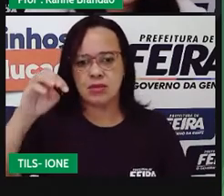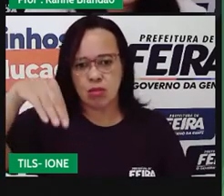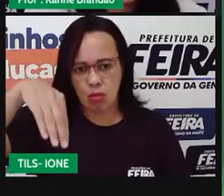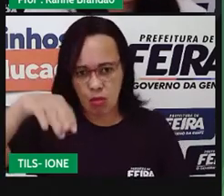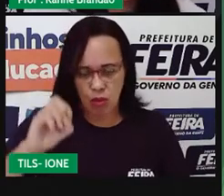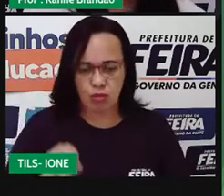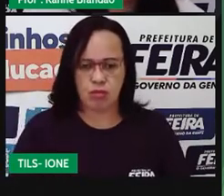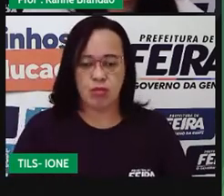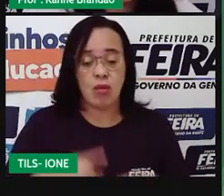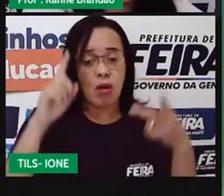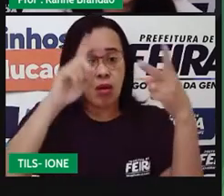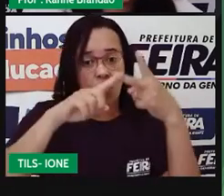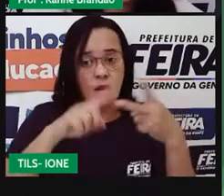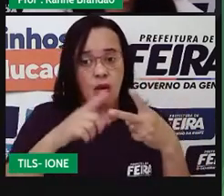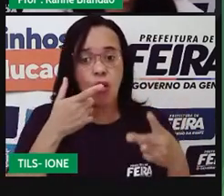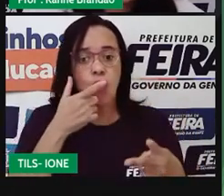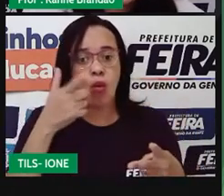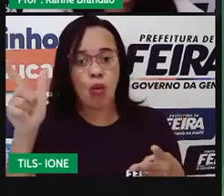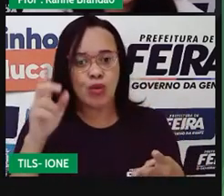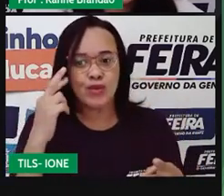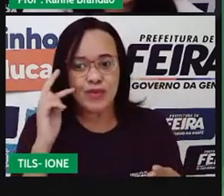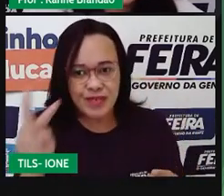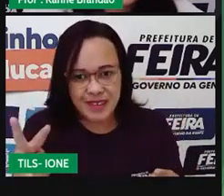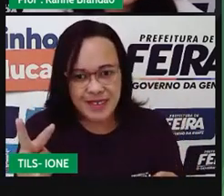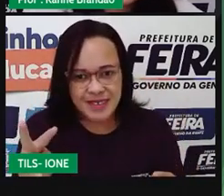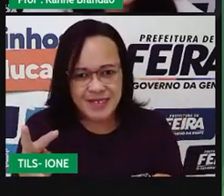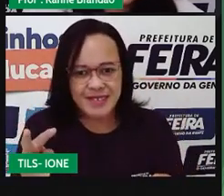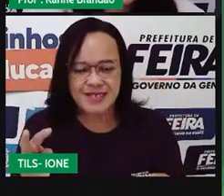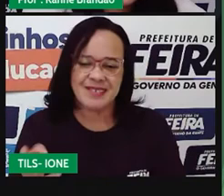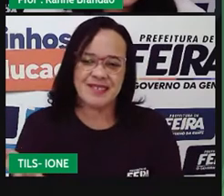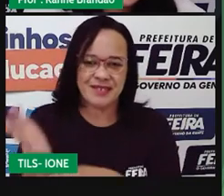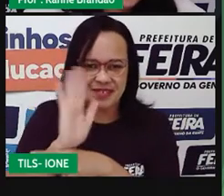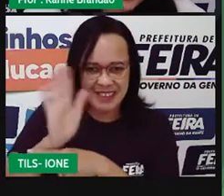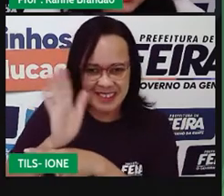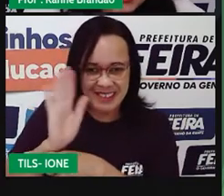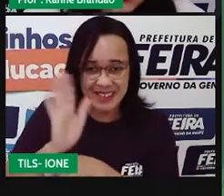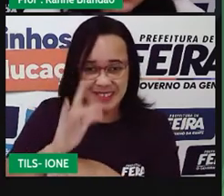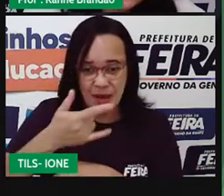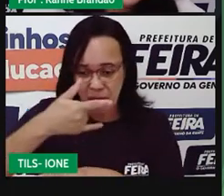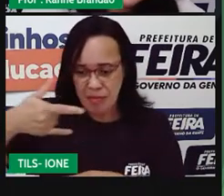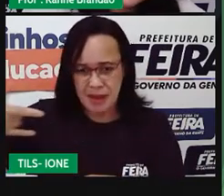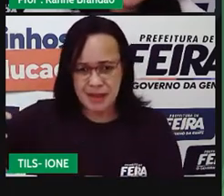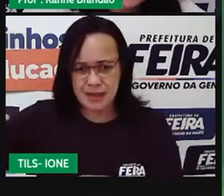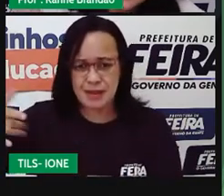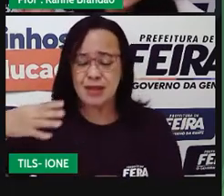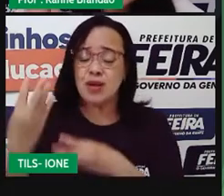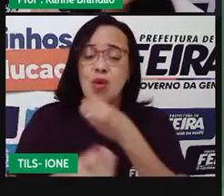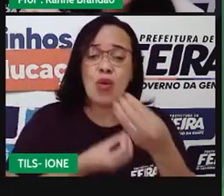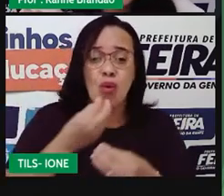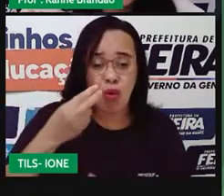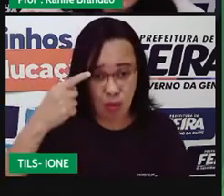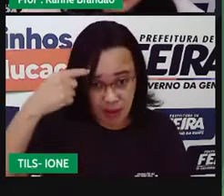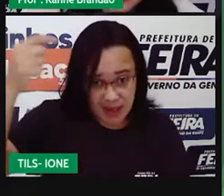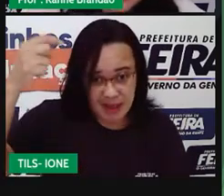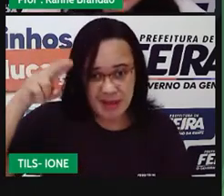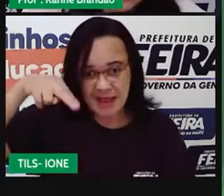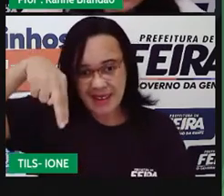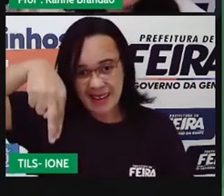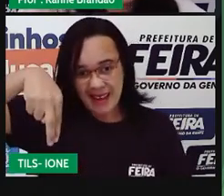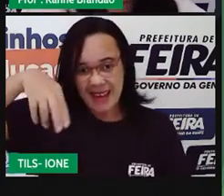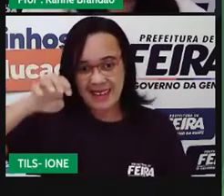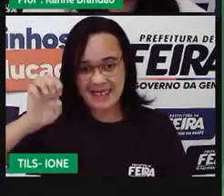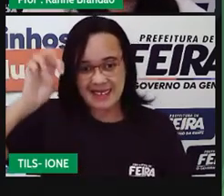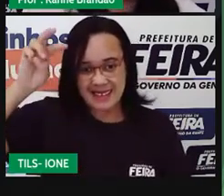esse vídeo aí, ó. O que que acontece? O peixinho Nemo, lá da história, né?